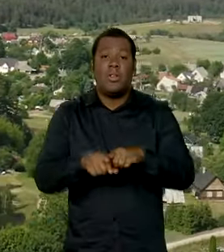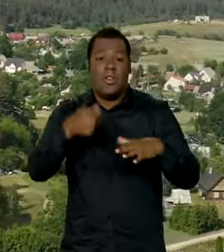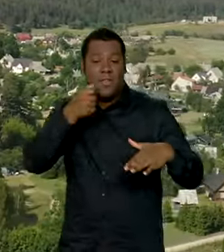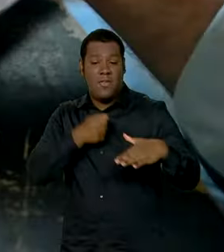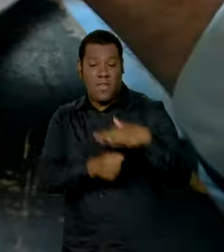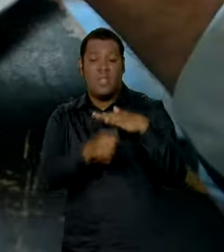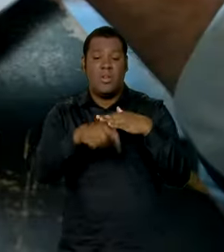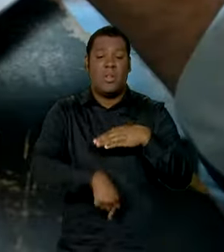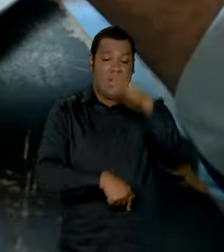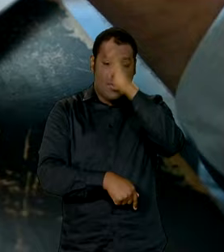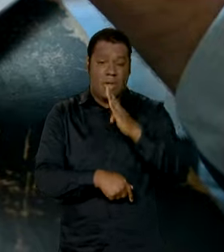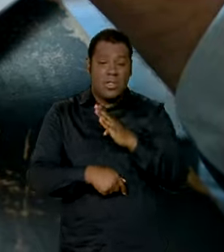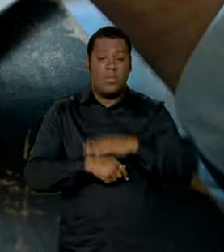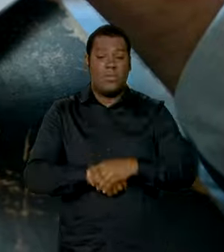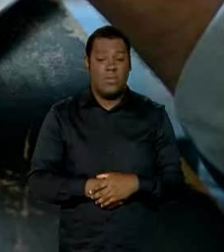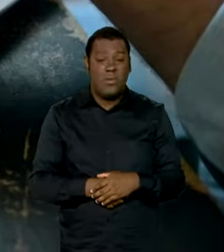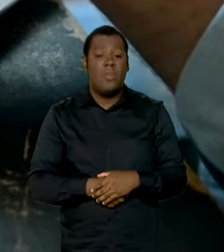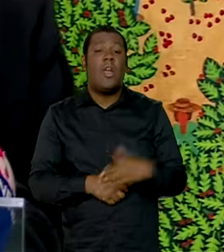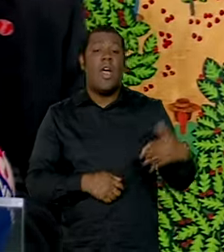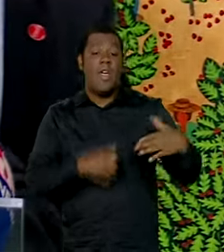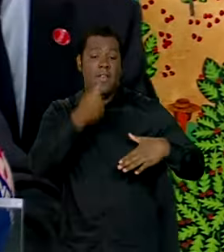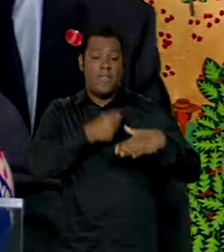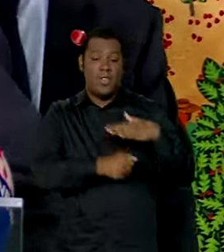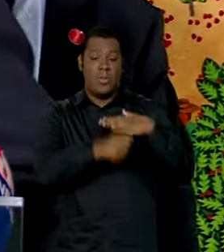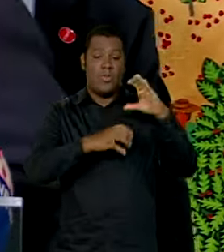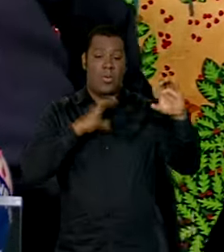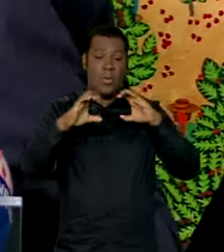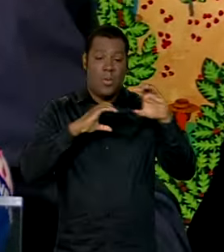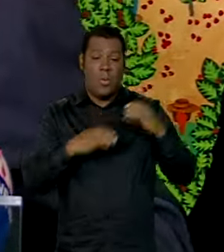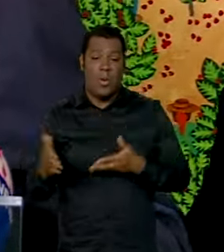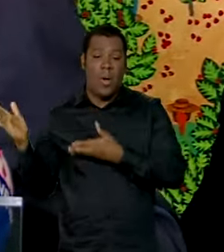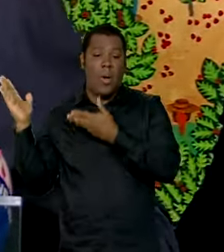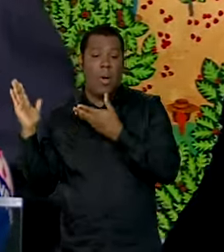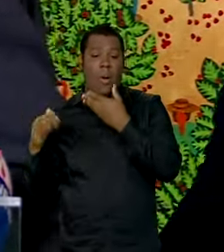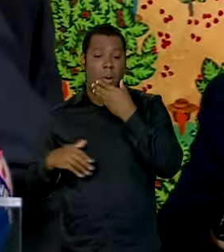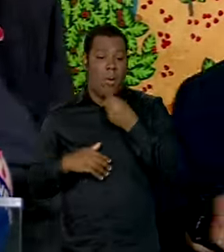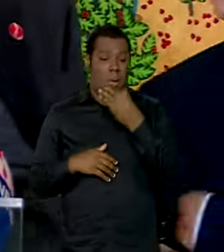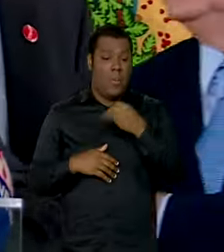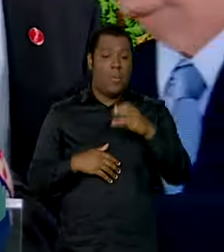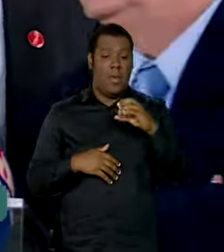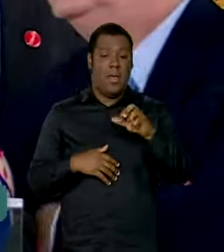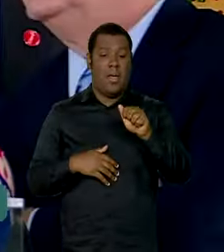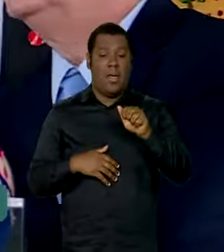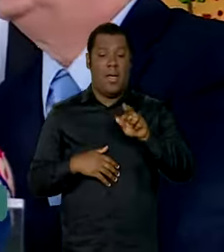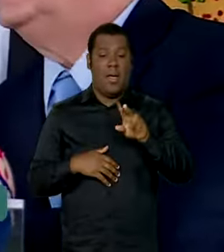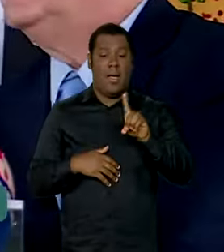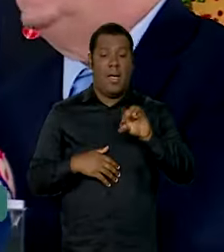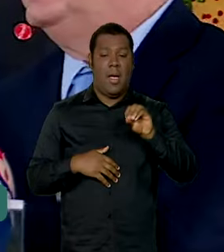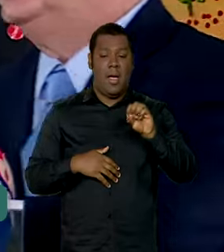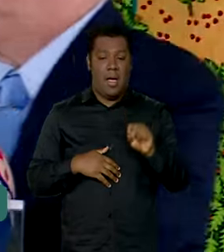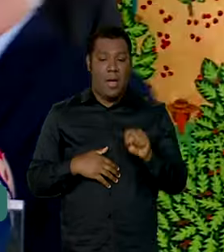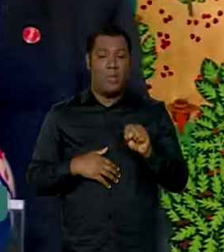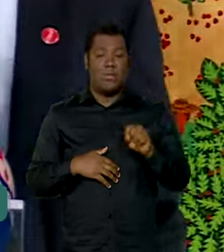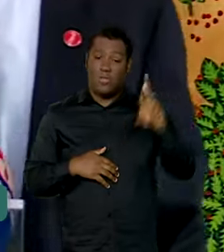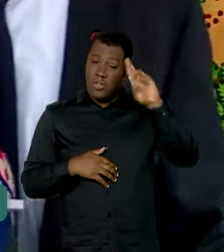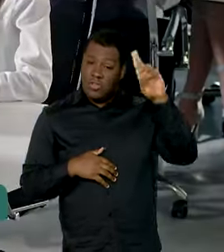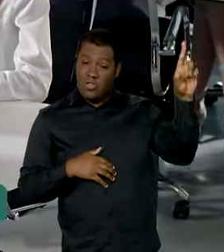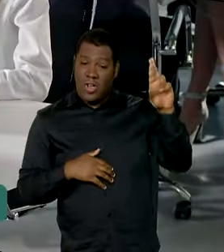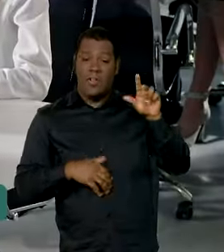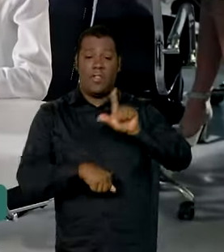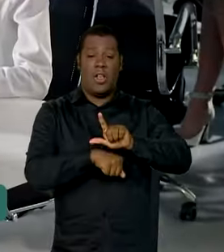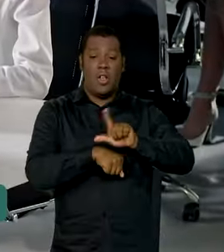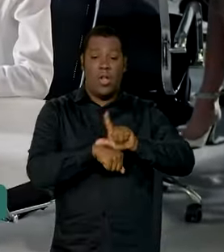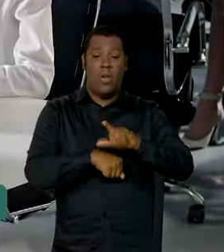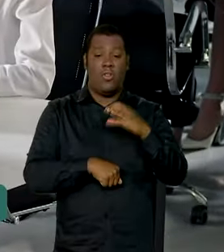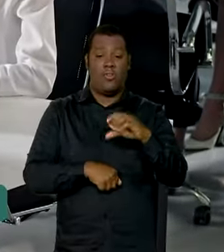apostará no Brasil é a de telecomunicações. Carlos Slim, dono da companhia telefônica Claro e o maior bilionário da América Latina,